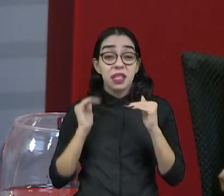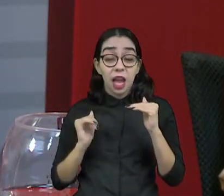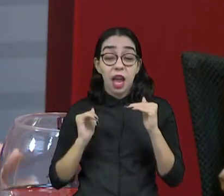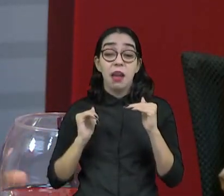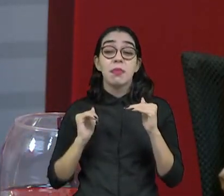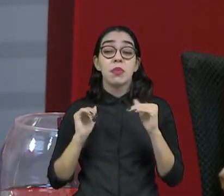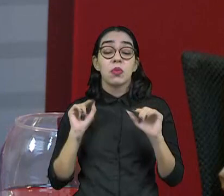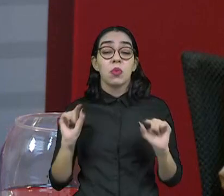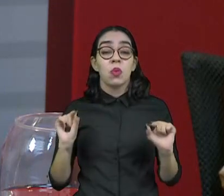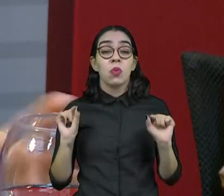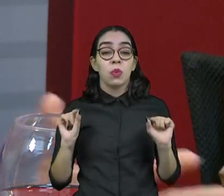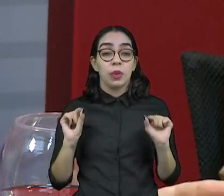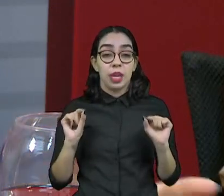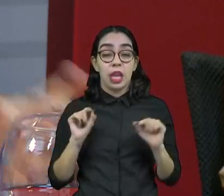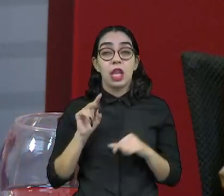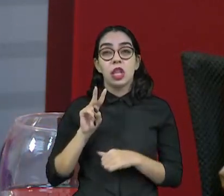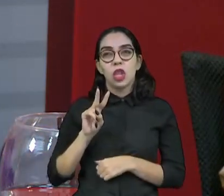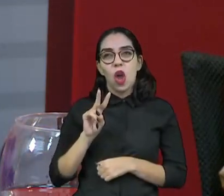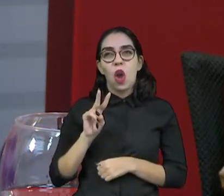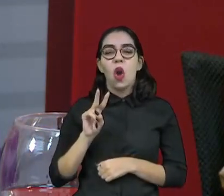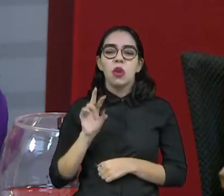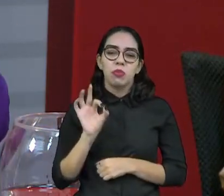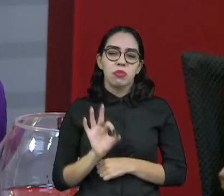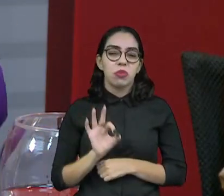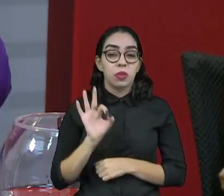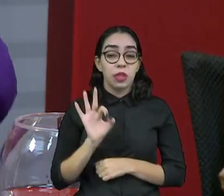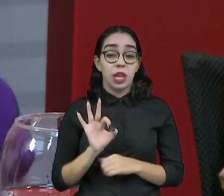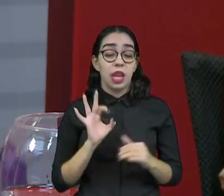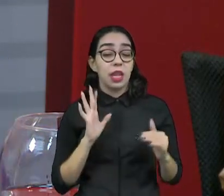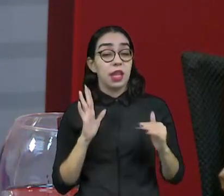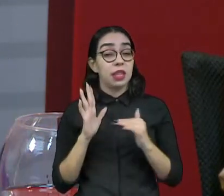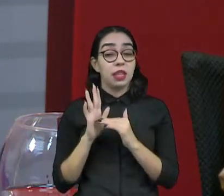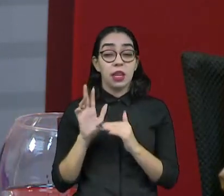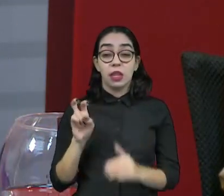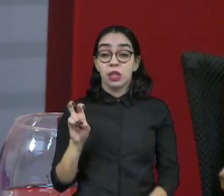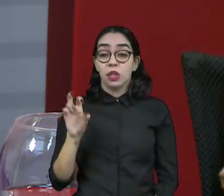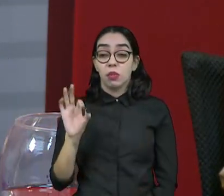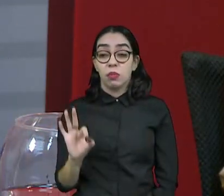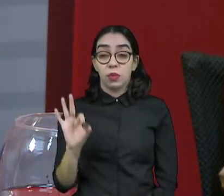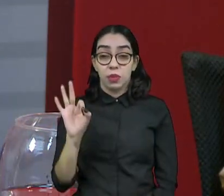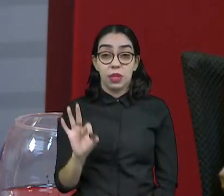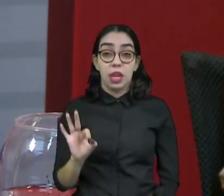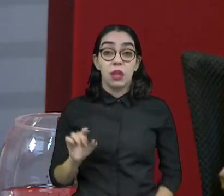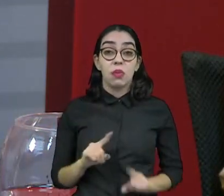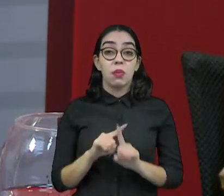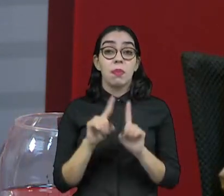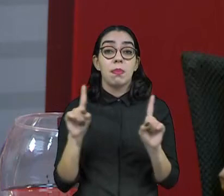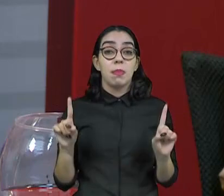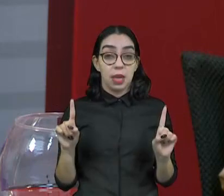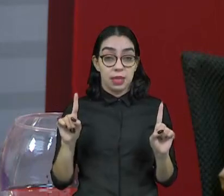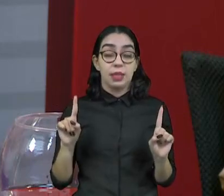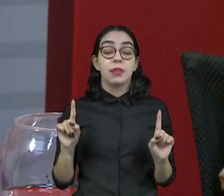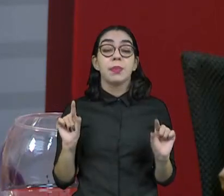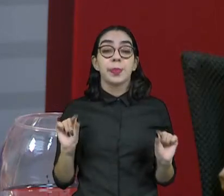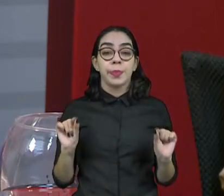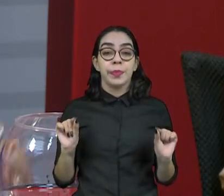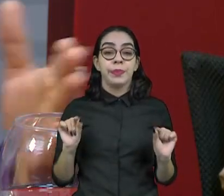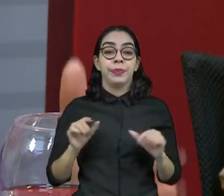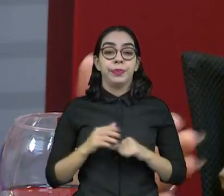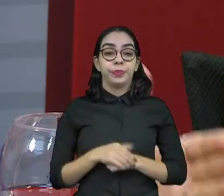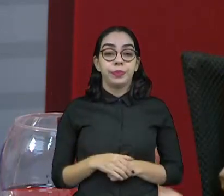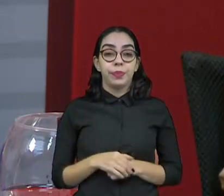sabe que a margem de erro, média de dois a cinco por cento, dependendo da metodologia, só que o que acontece? A gente compara uma